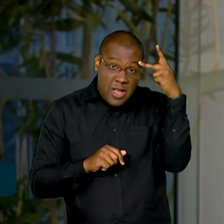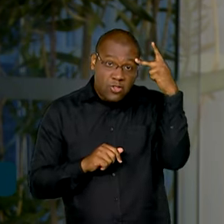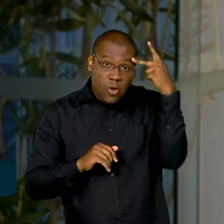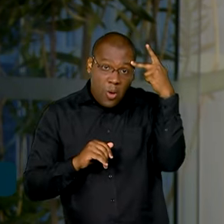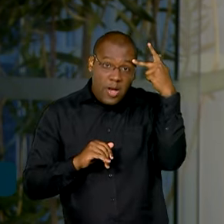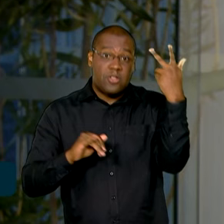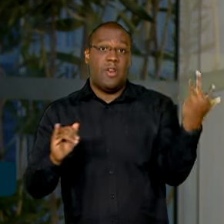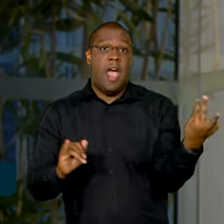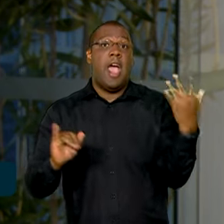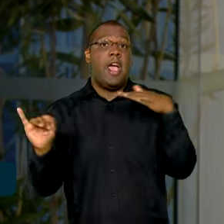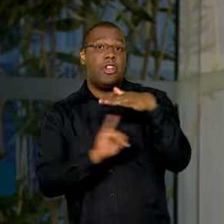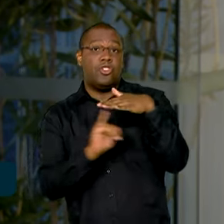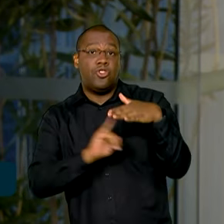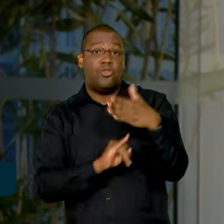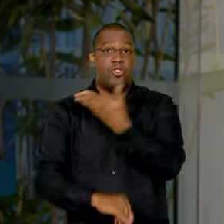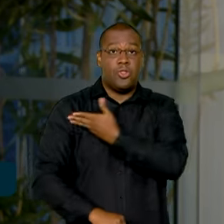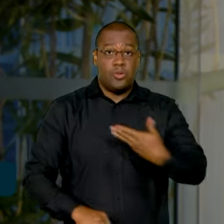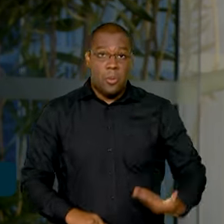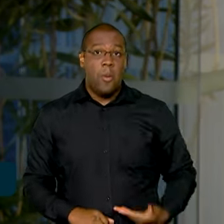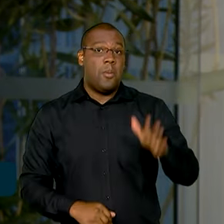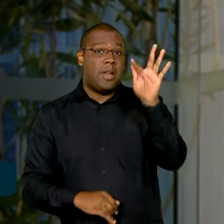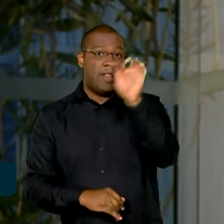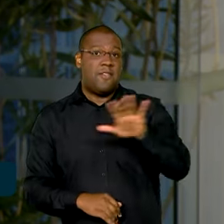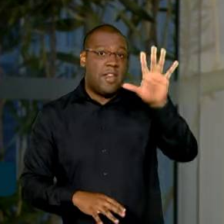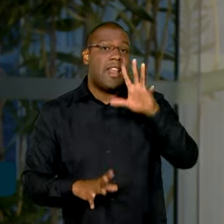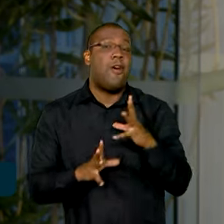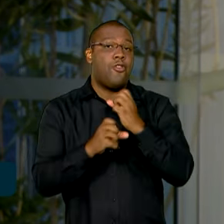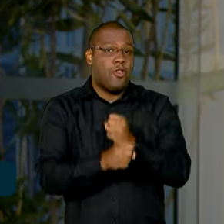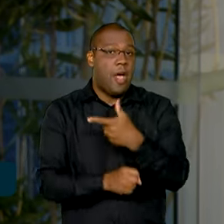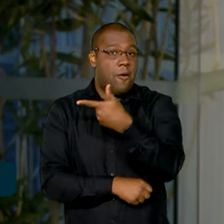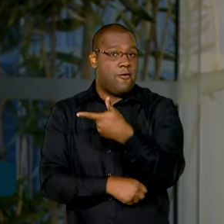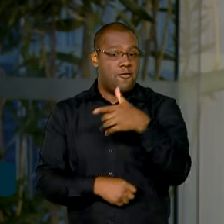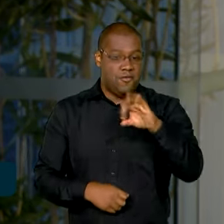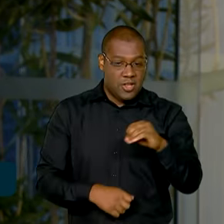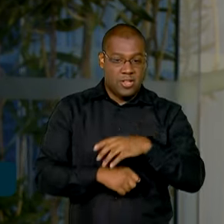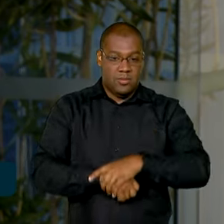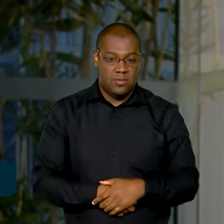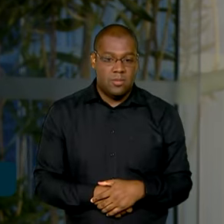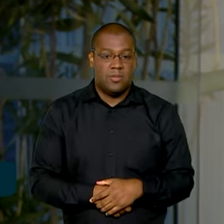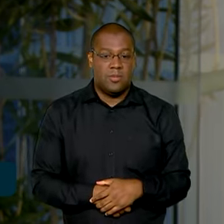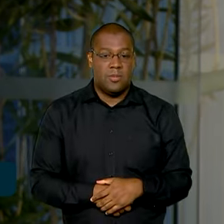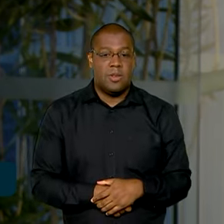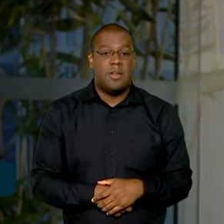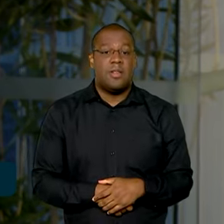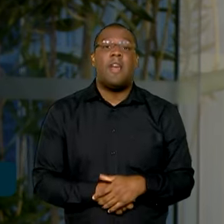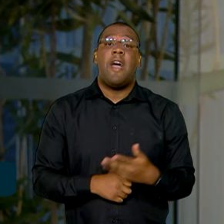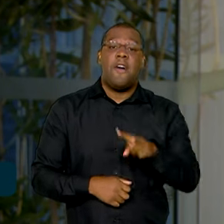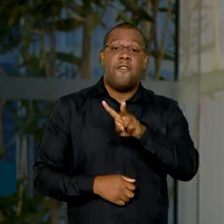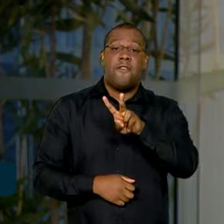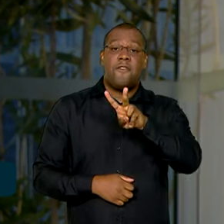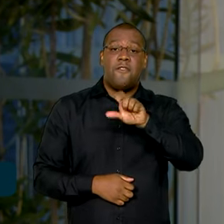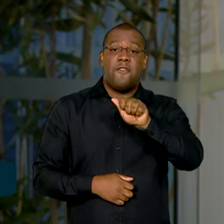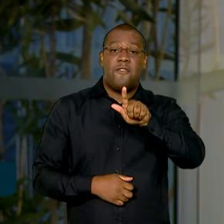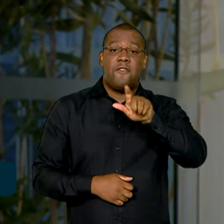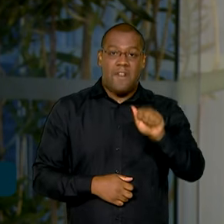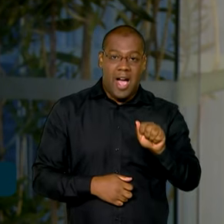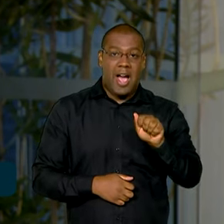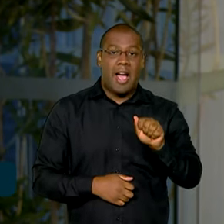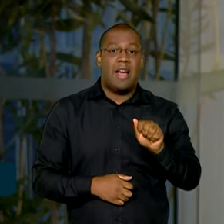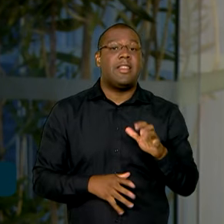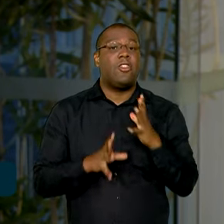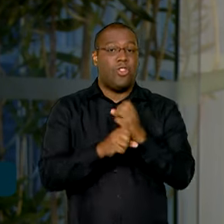da administração pública federal. E no total são 6.640 vagas e para